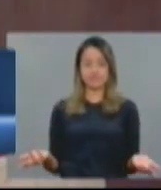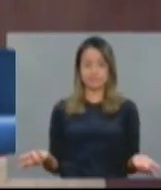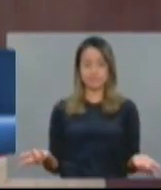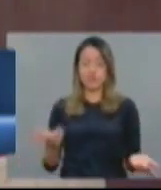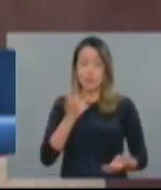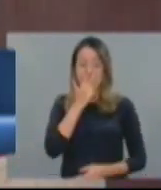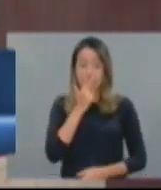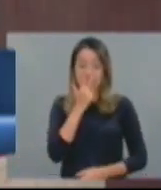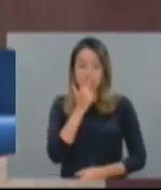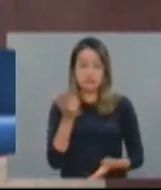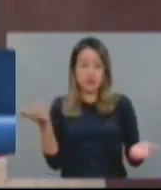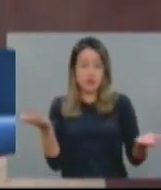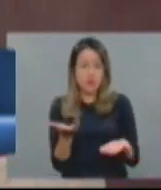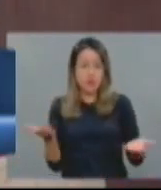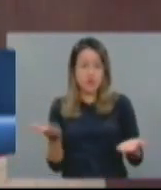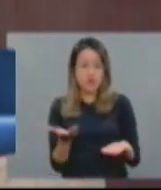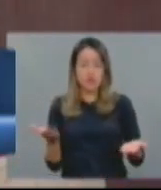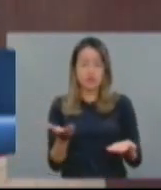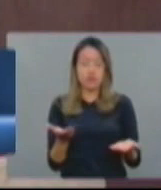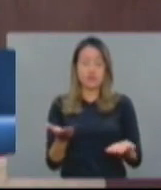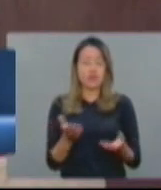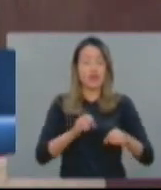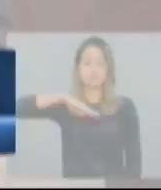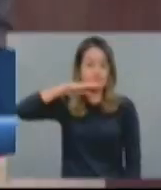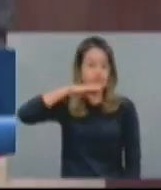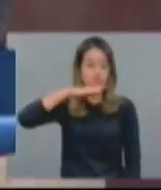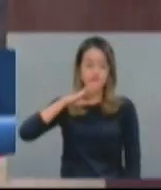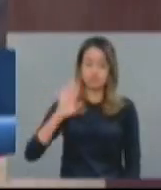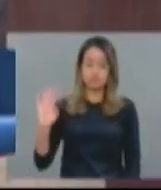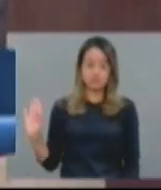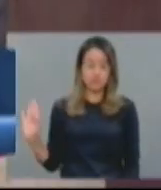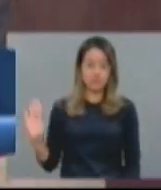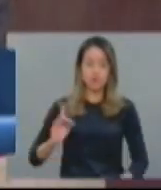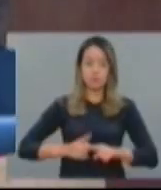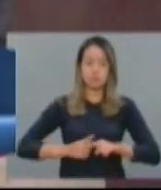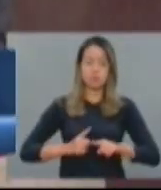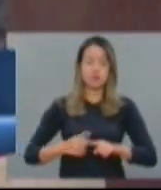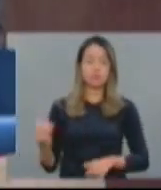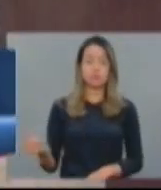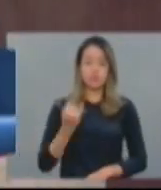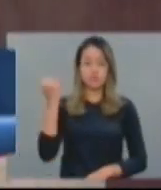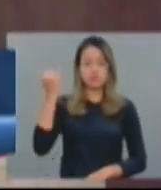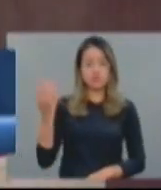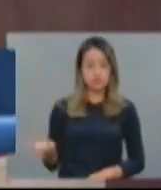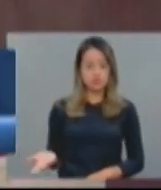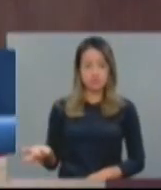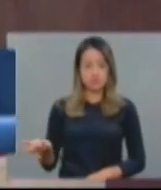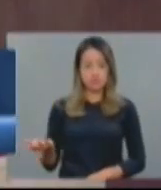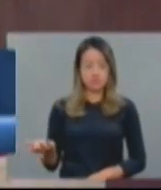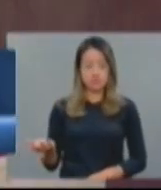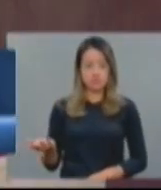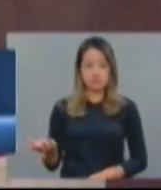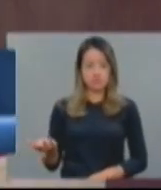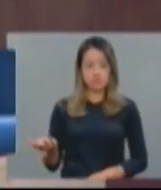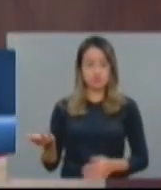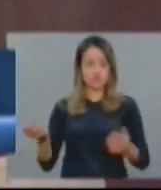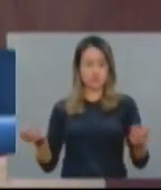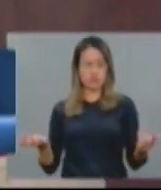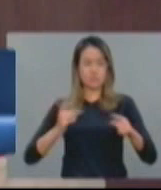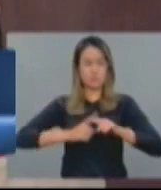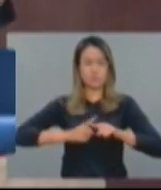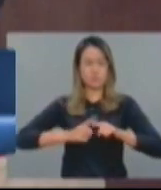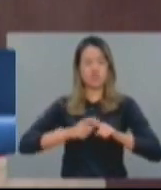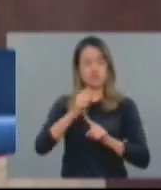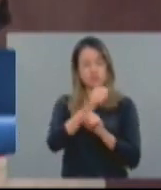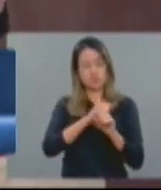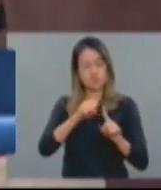em que se encontra o sistema socioeducativo do Estado do Ceará. E por que que isso é importante? Porque uma sociedade